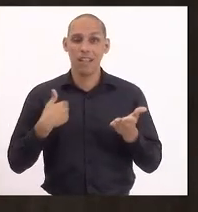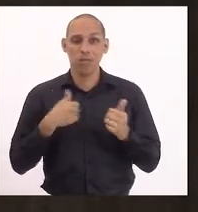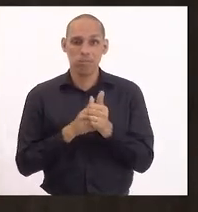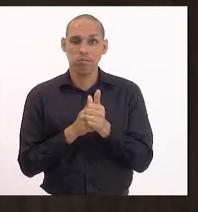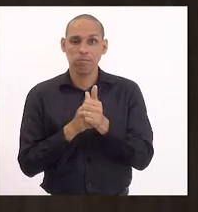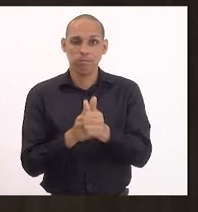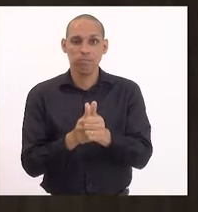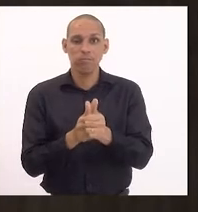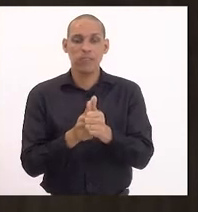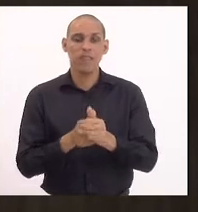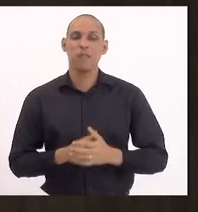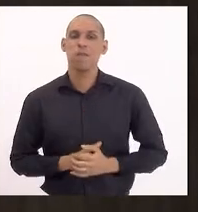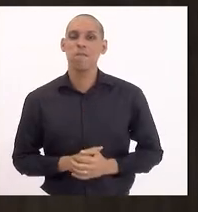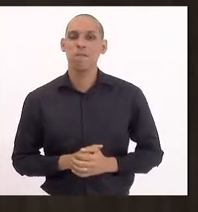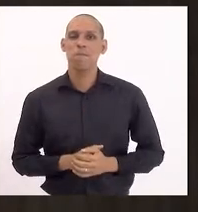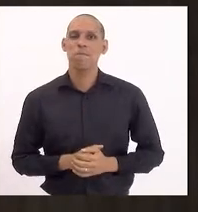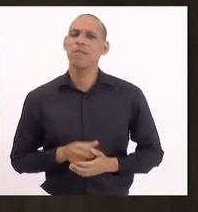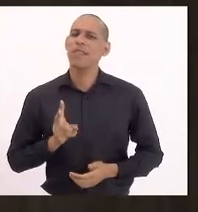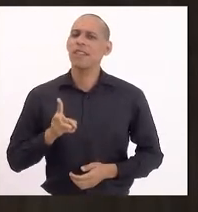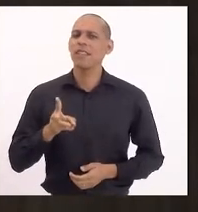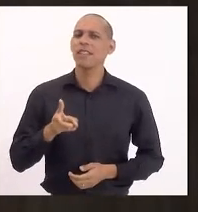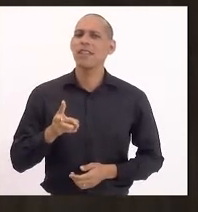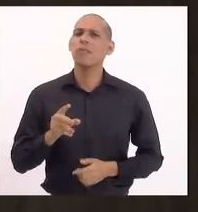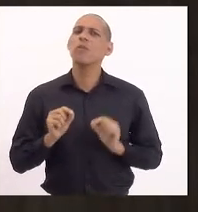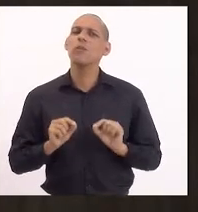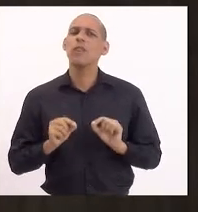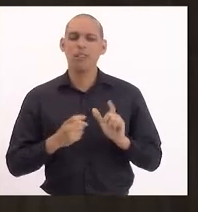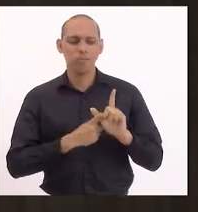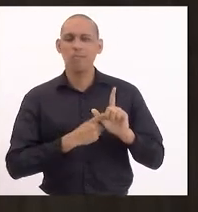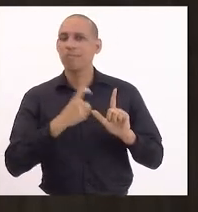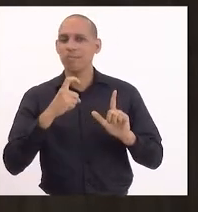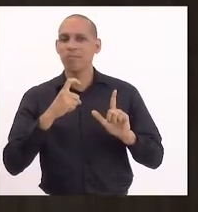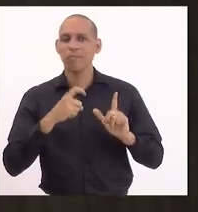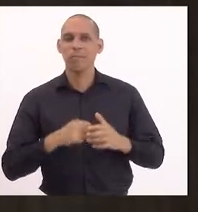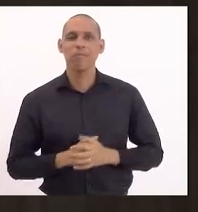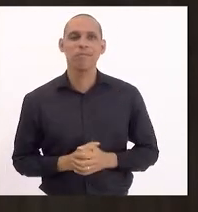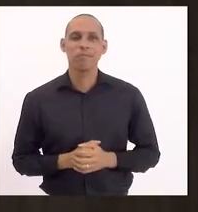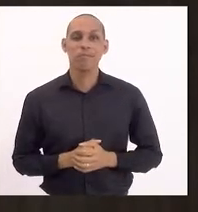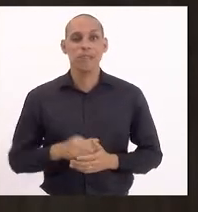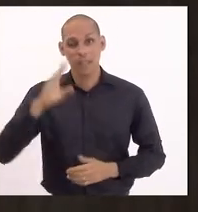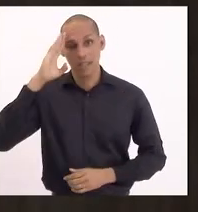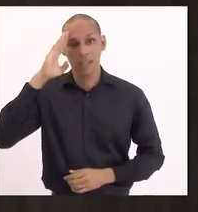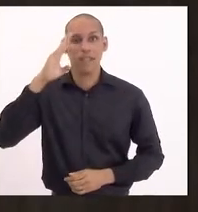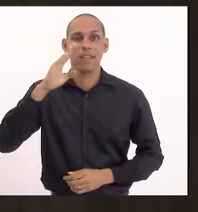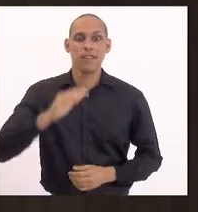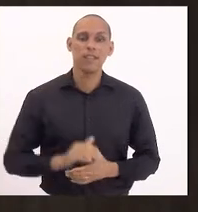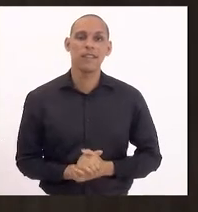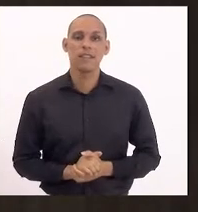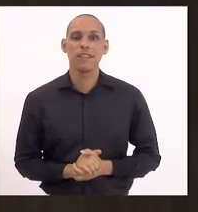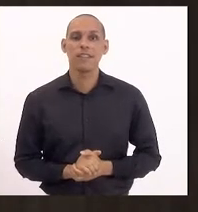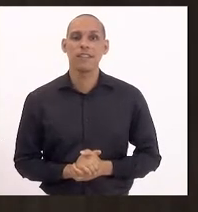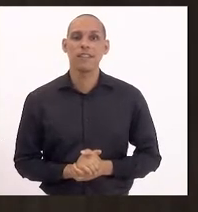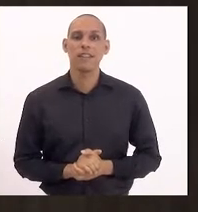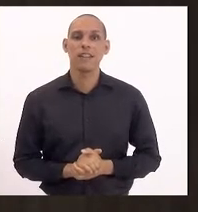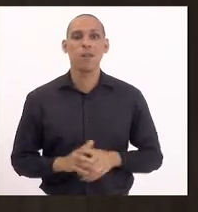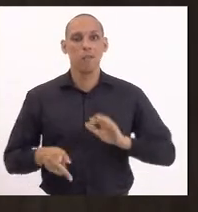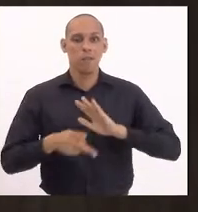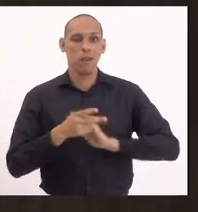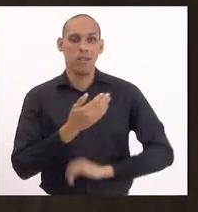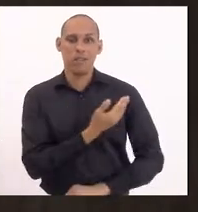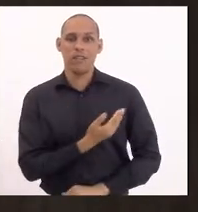também sempre serei independente, principalmente dos governos.